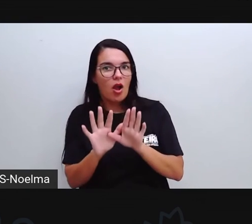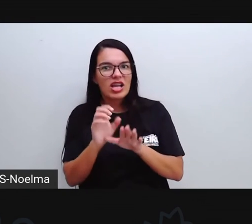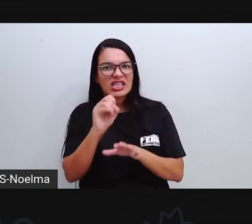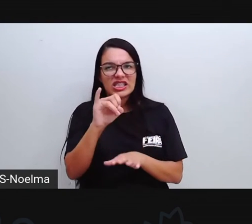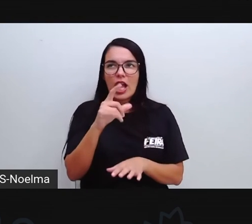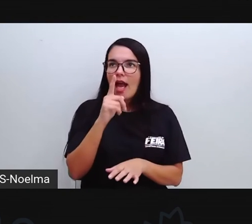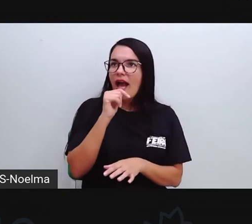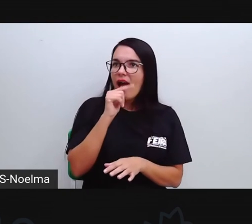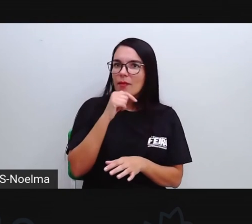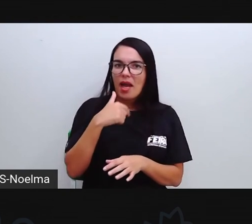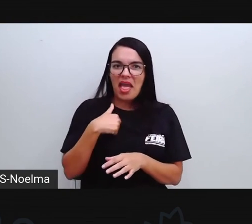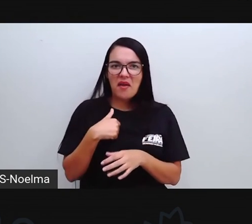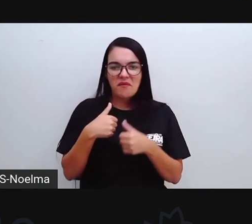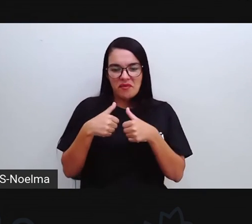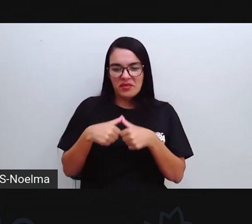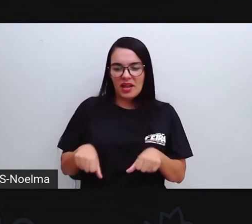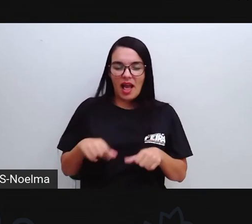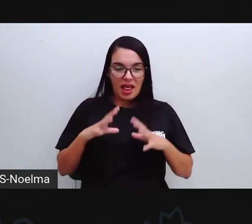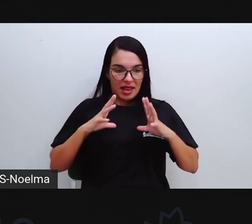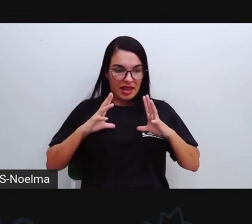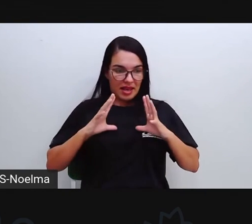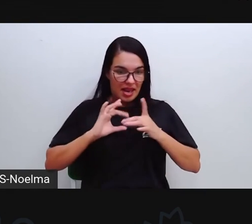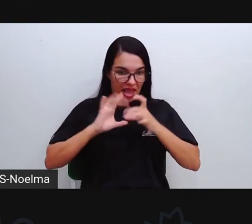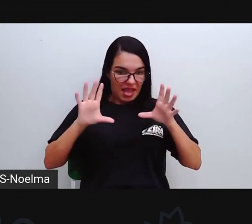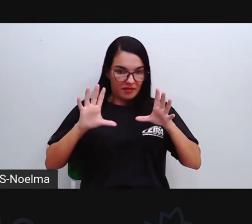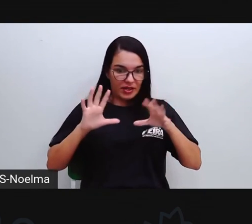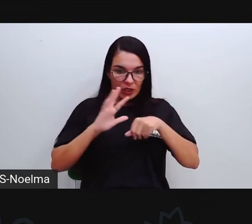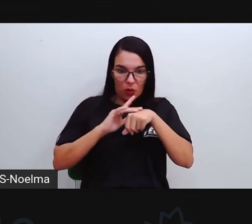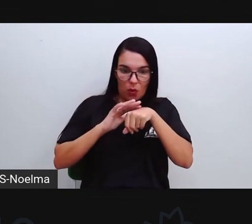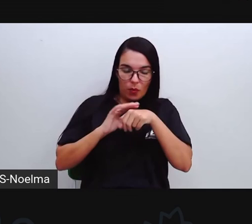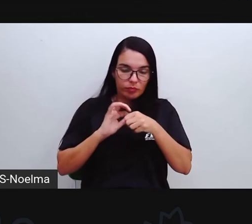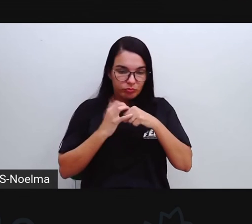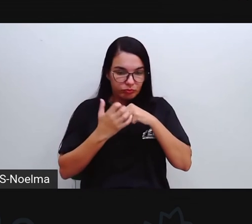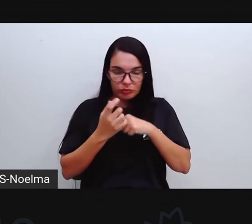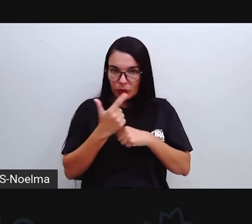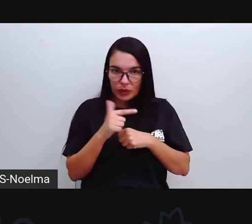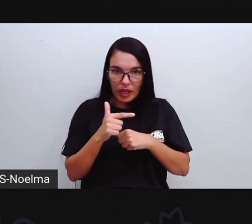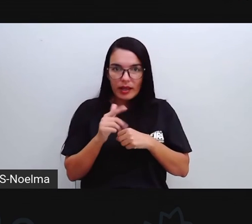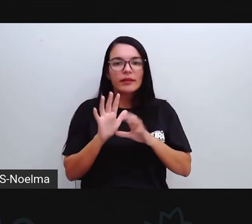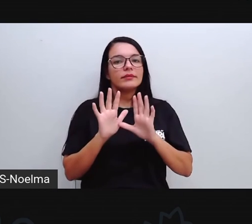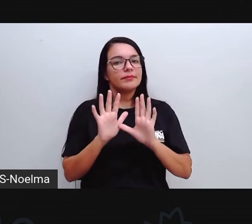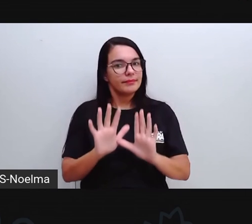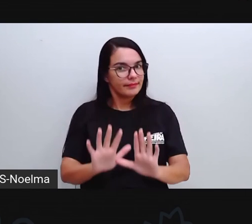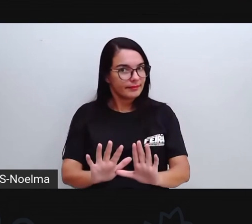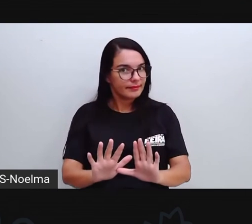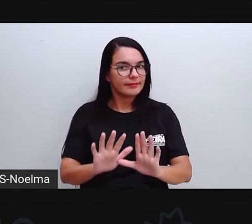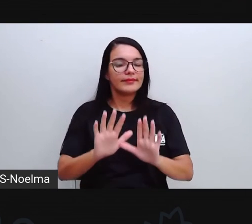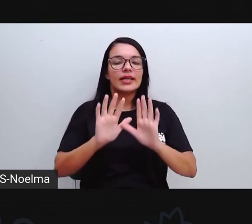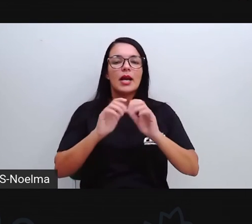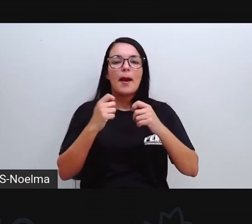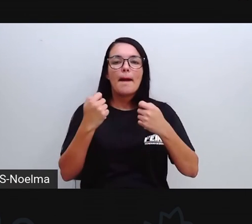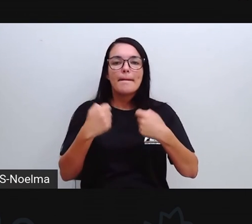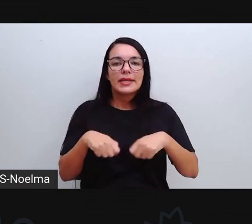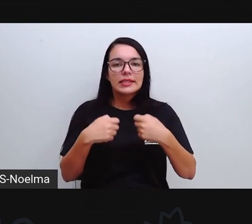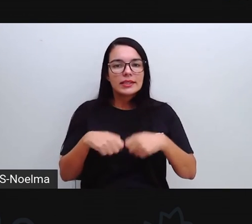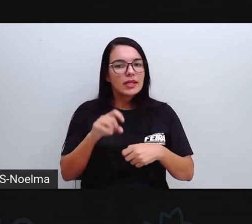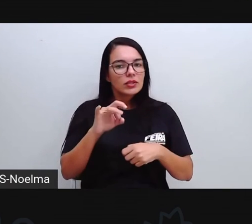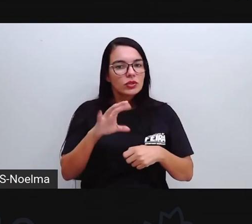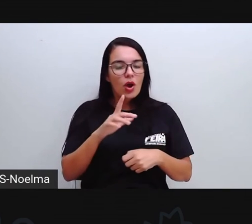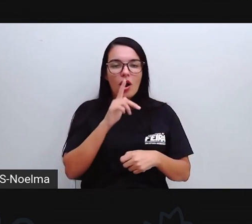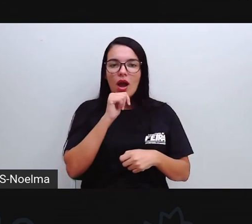eu tomar água Eu não vou ter um covid Eu não vou ter uma doença Uma gripe Não é isso Mas a gente mantendo O nosso corpo